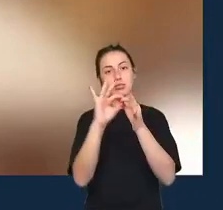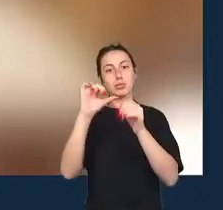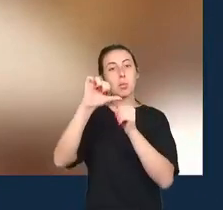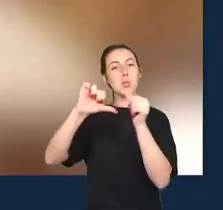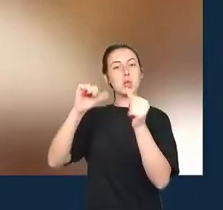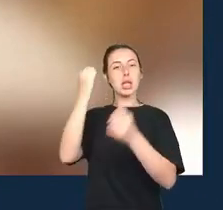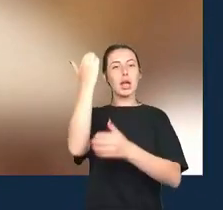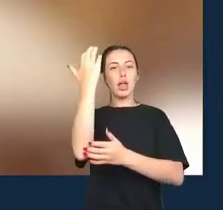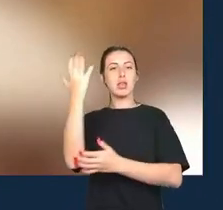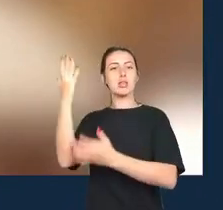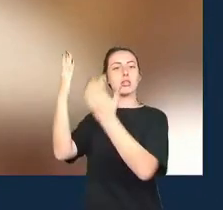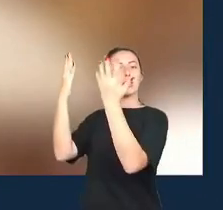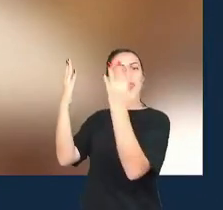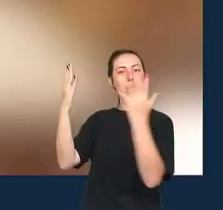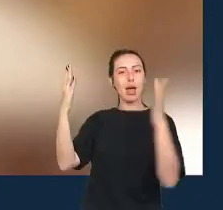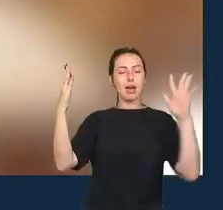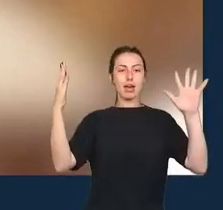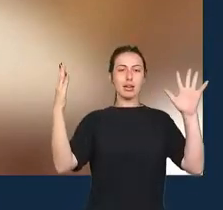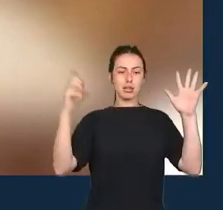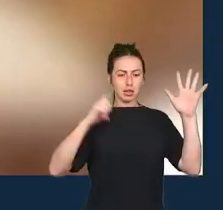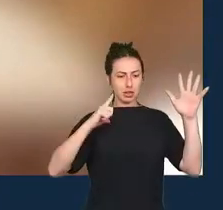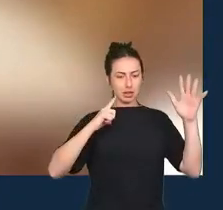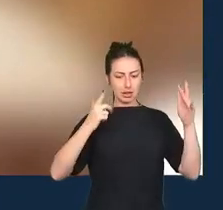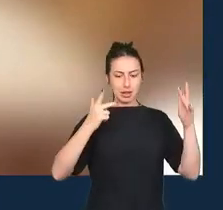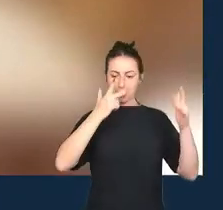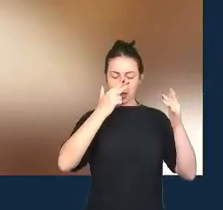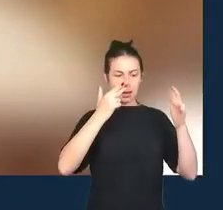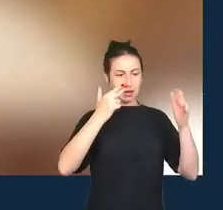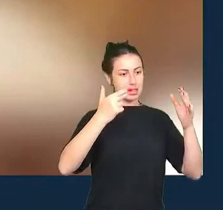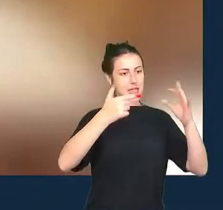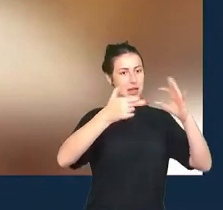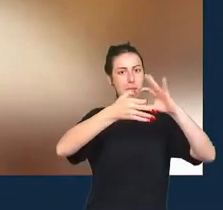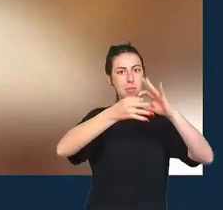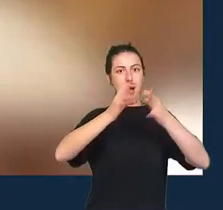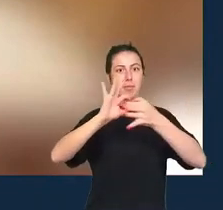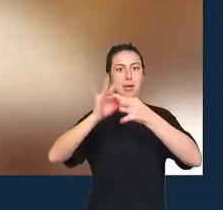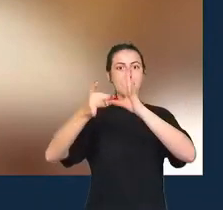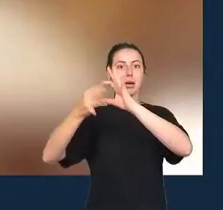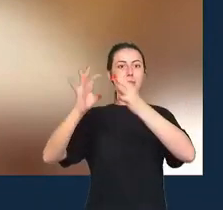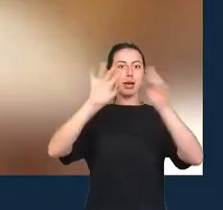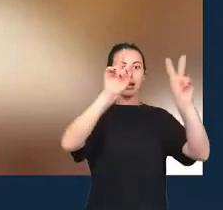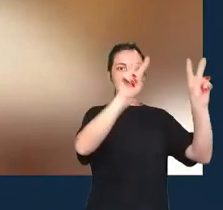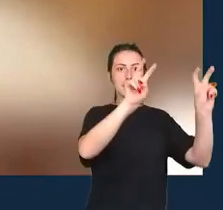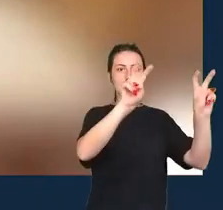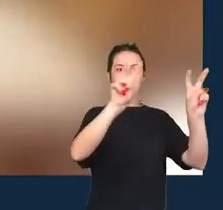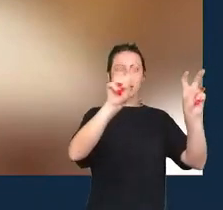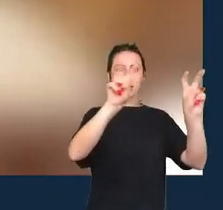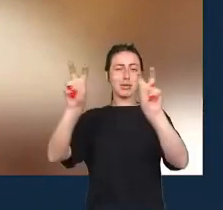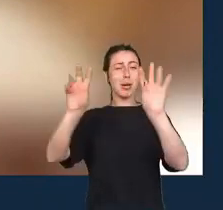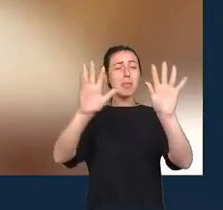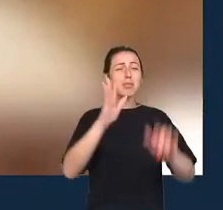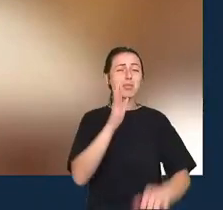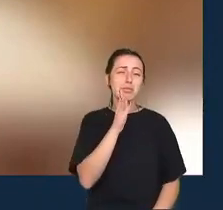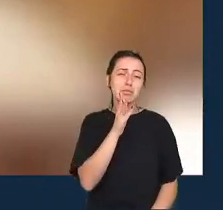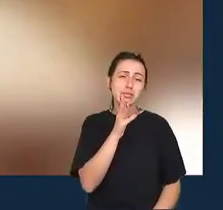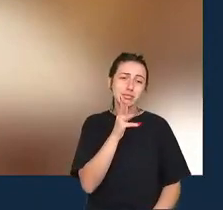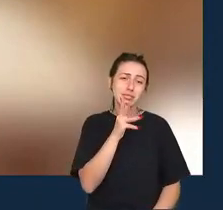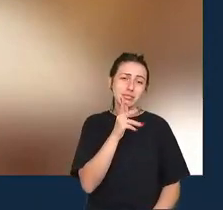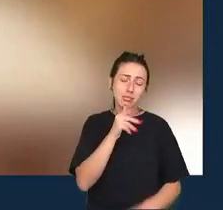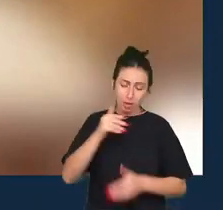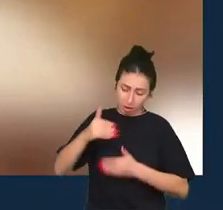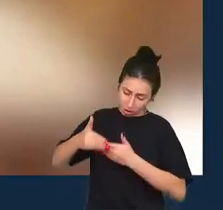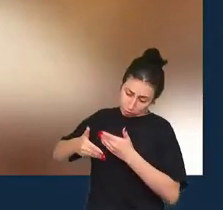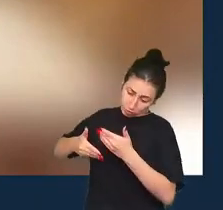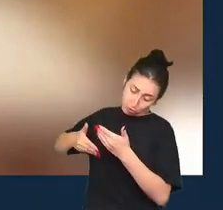meio ambiente e no ambiente vai levar a mudanças no futuro mas estão lentas estão chegando lentamente e outra coisa que eu devo dizer é que uma coisa que mudou